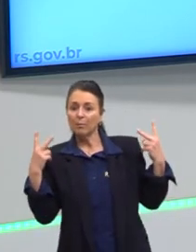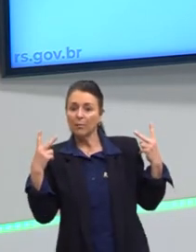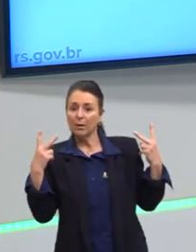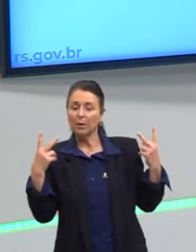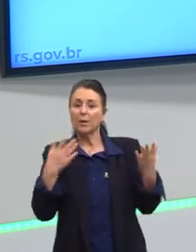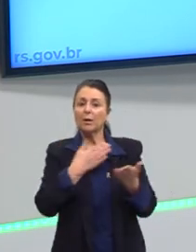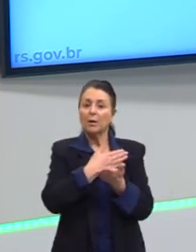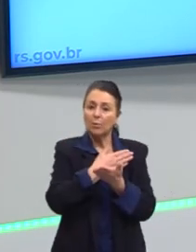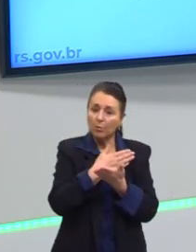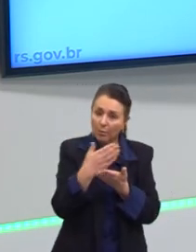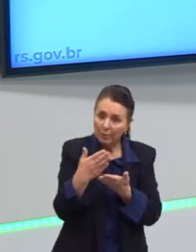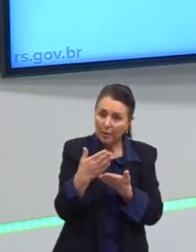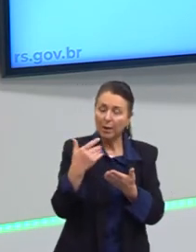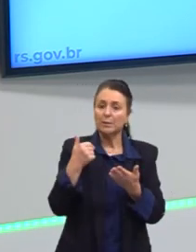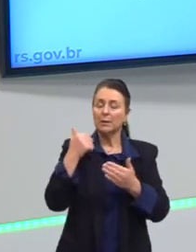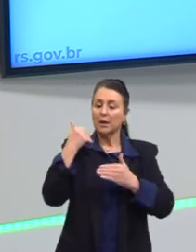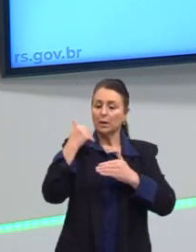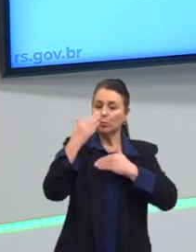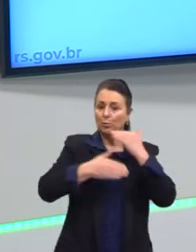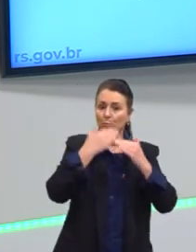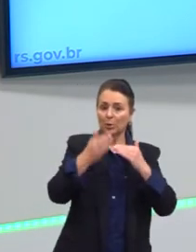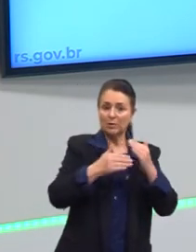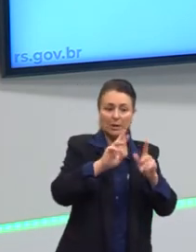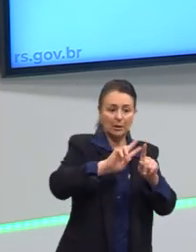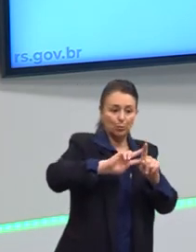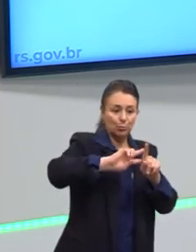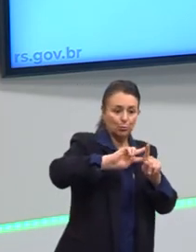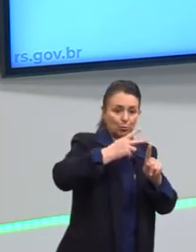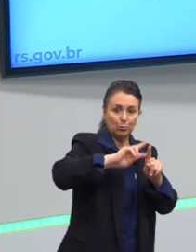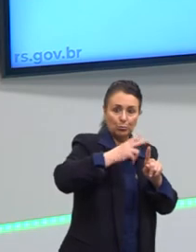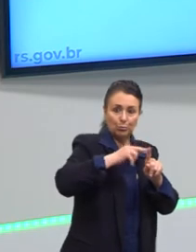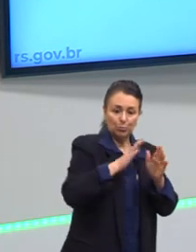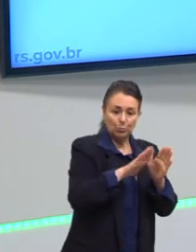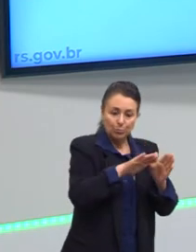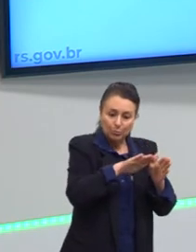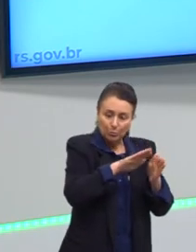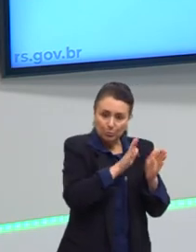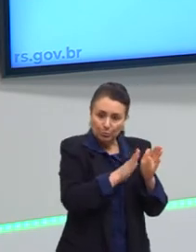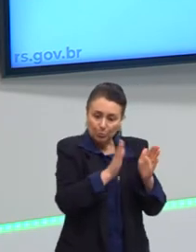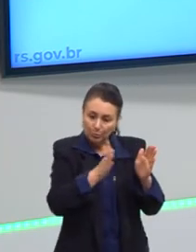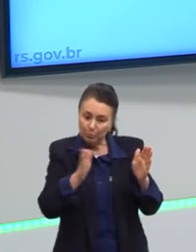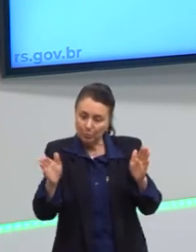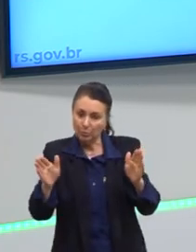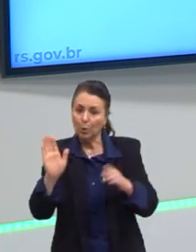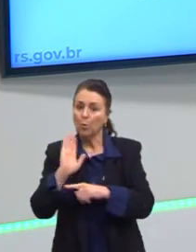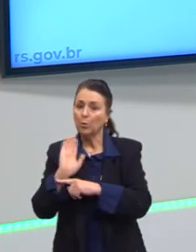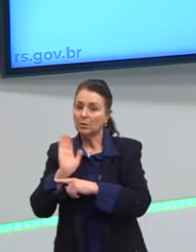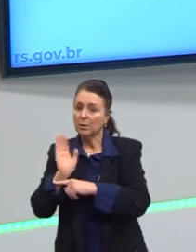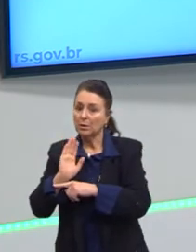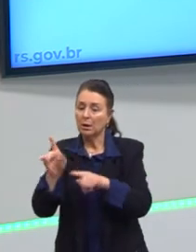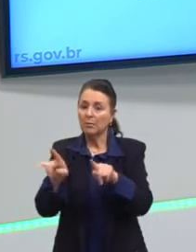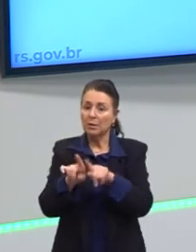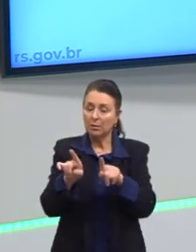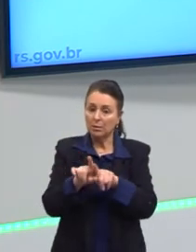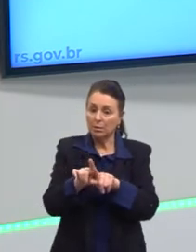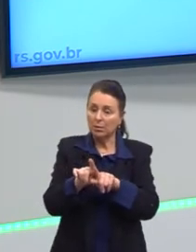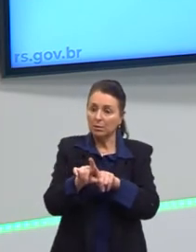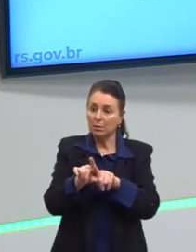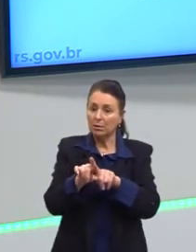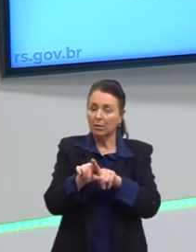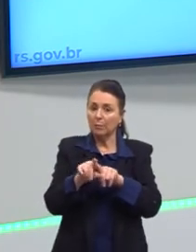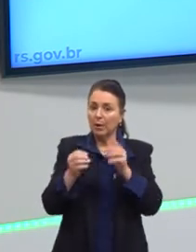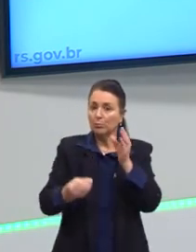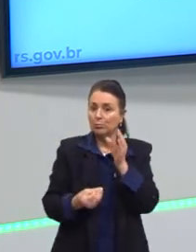daquele processo fordista. Mesmo que o cinema vai estourar aqui nesses anos, a